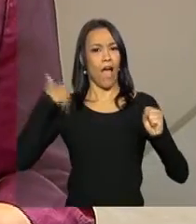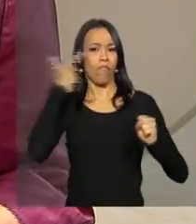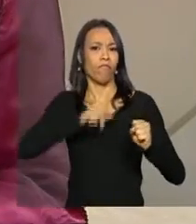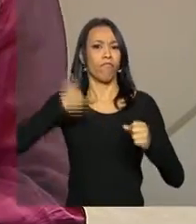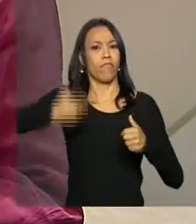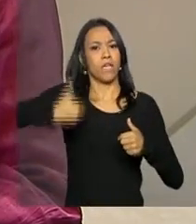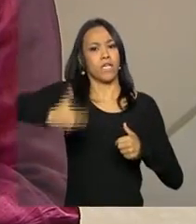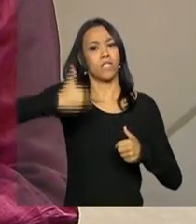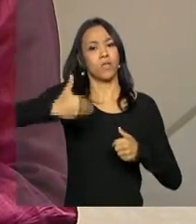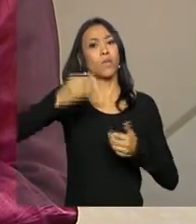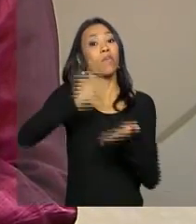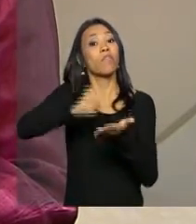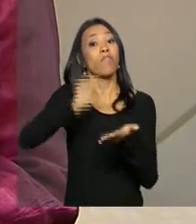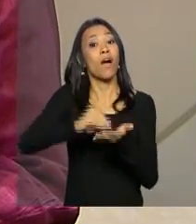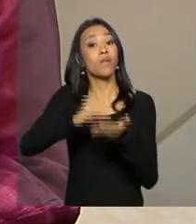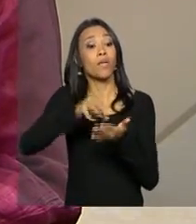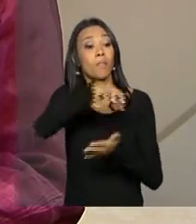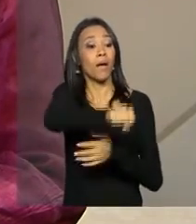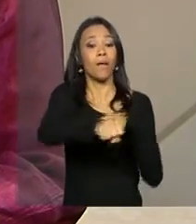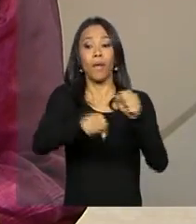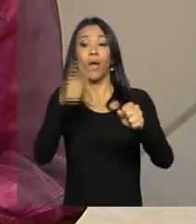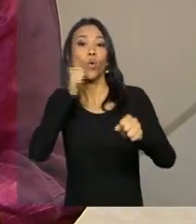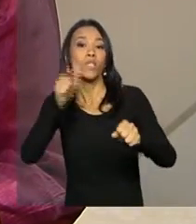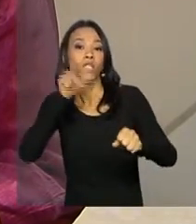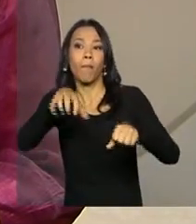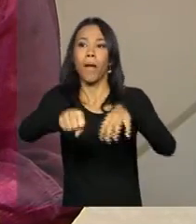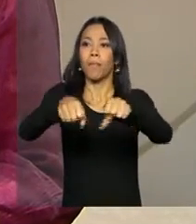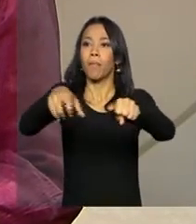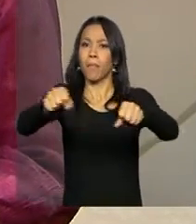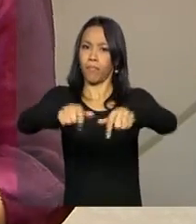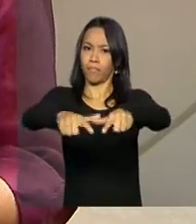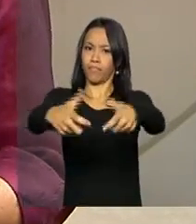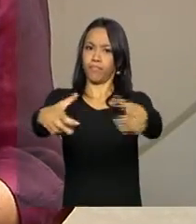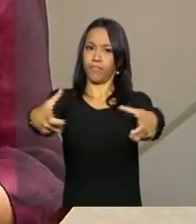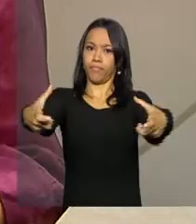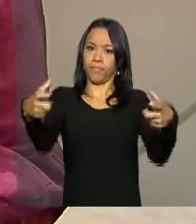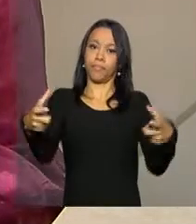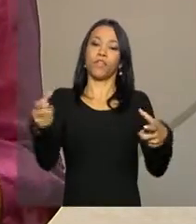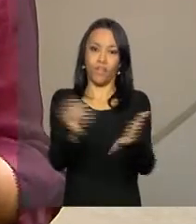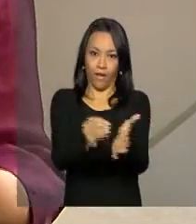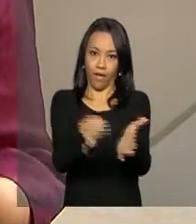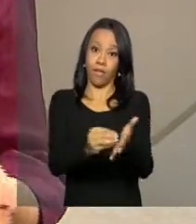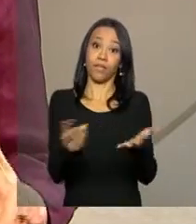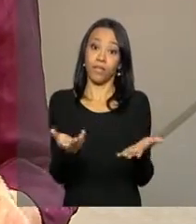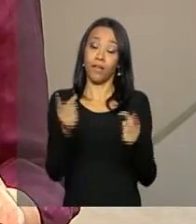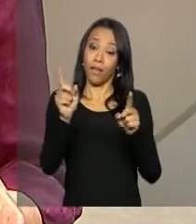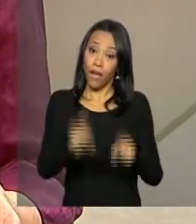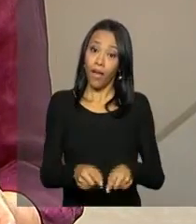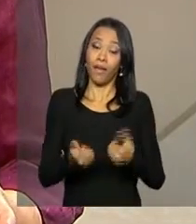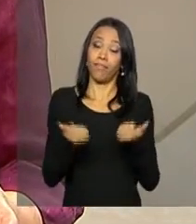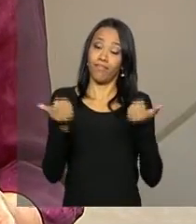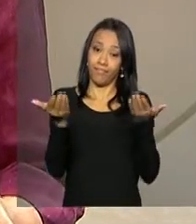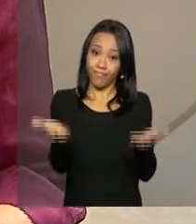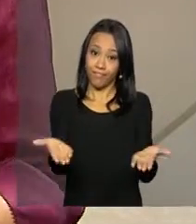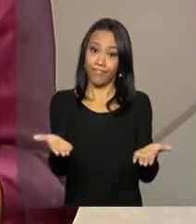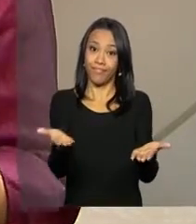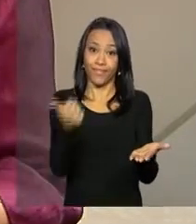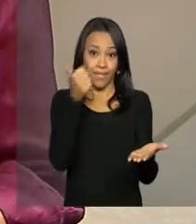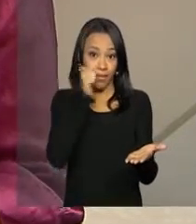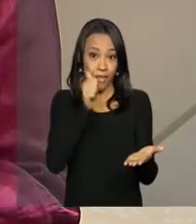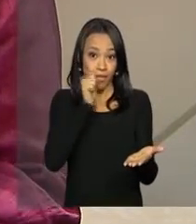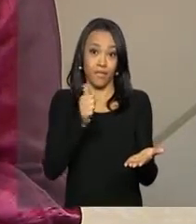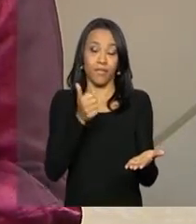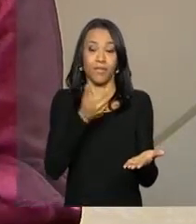as coisas que temos ainda que fazer e ter um recado que damos para as mulheres e para os homens. A